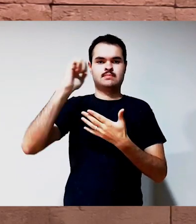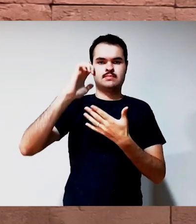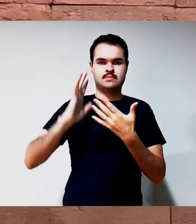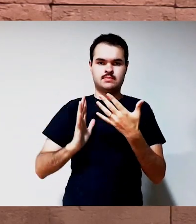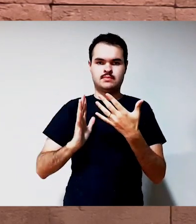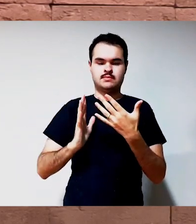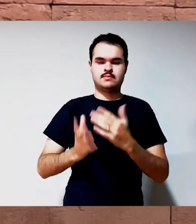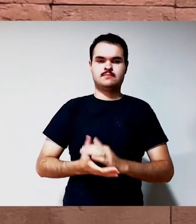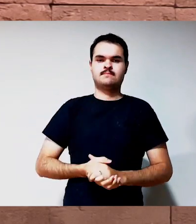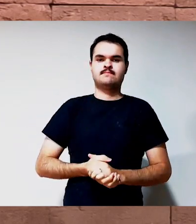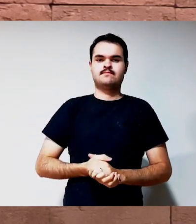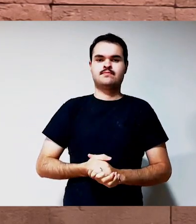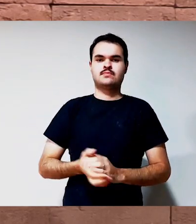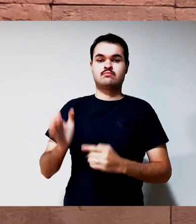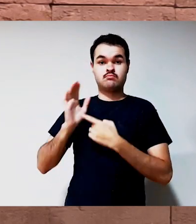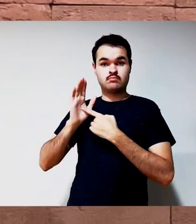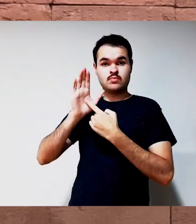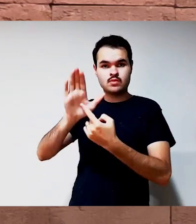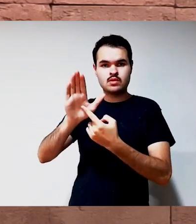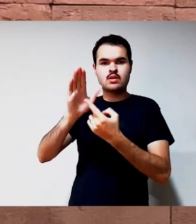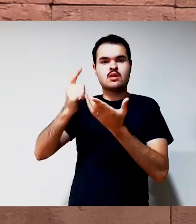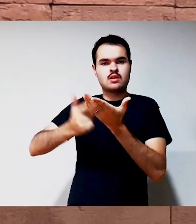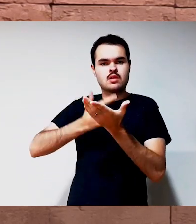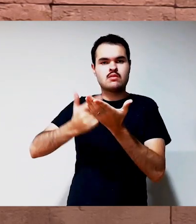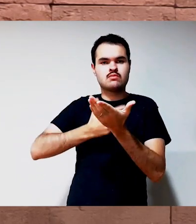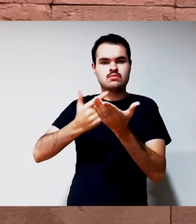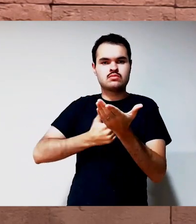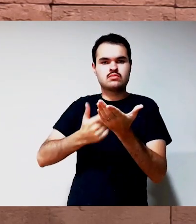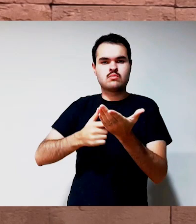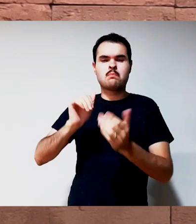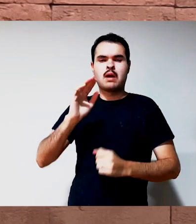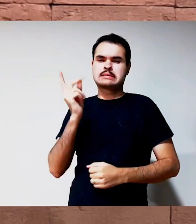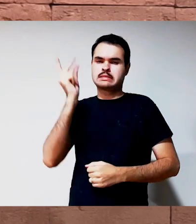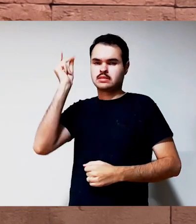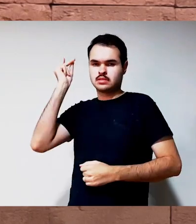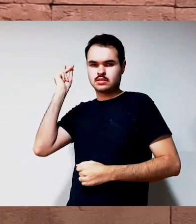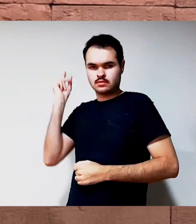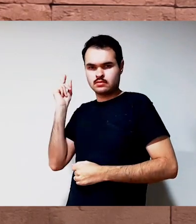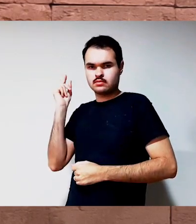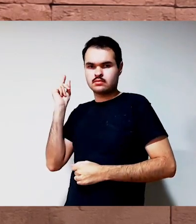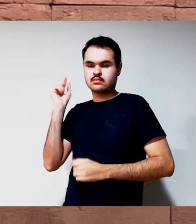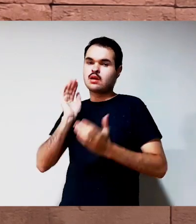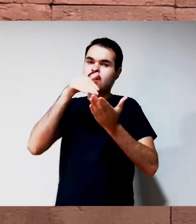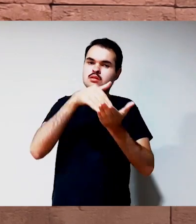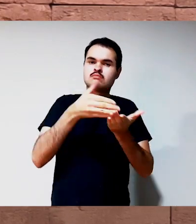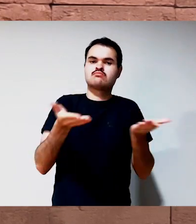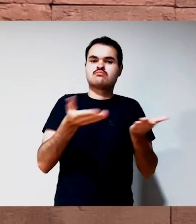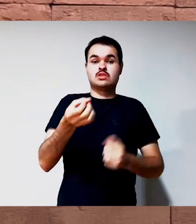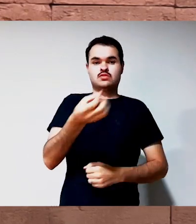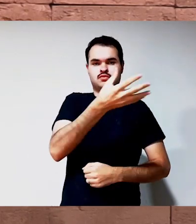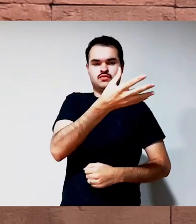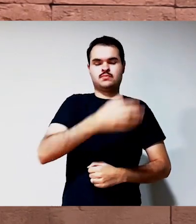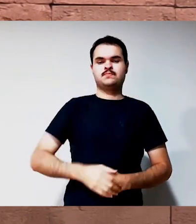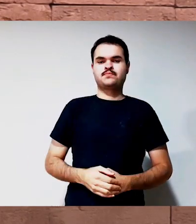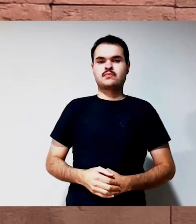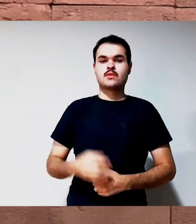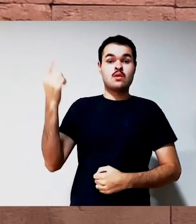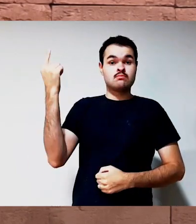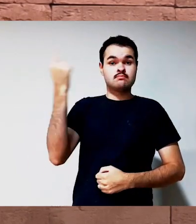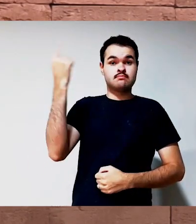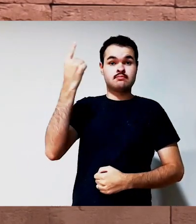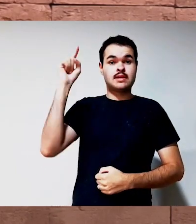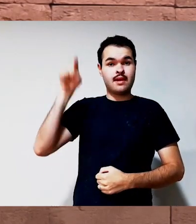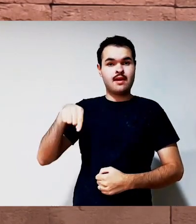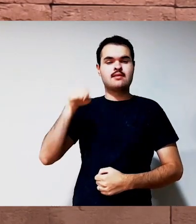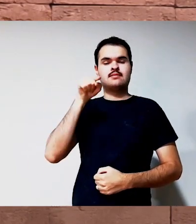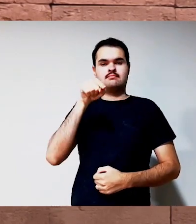no momento posterior. O objetivo dessa tradução é tornar o conteúdo desse vídeo acessível à comunidade surda. O primeiro livro